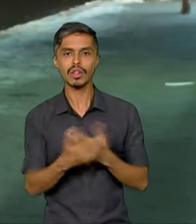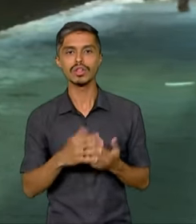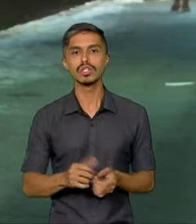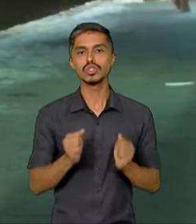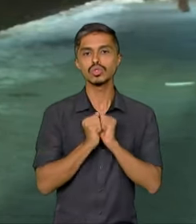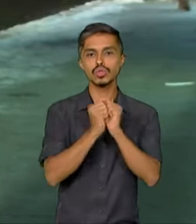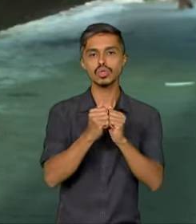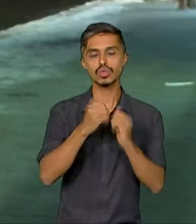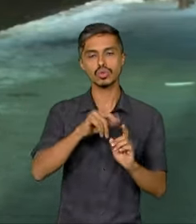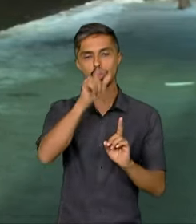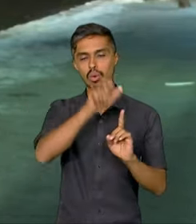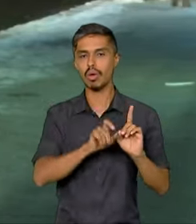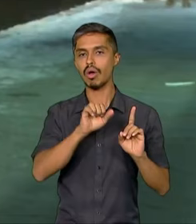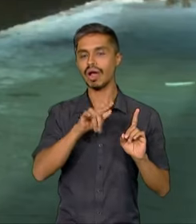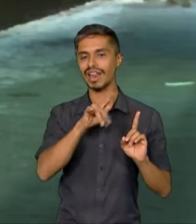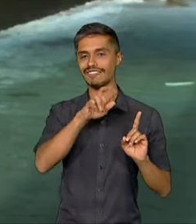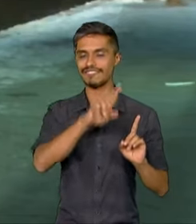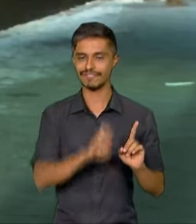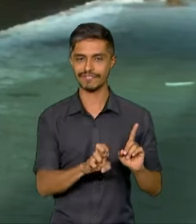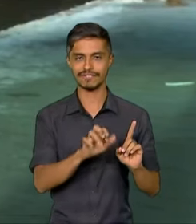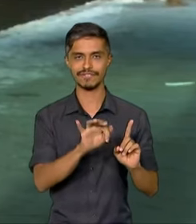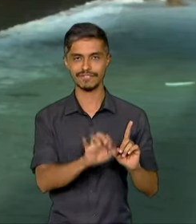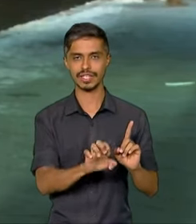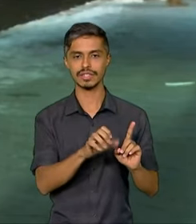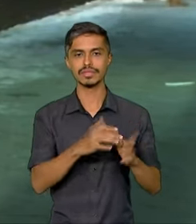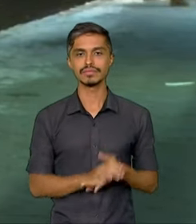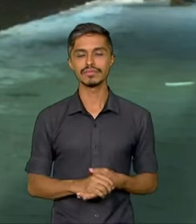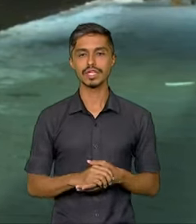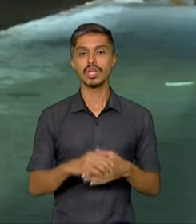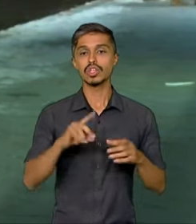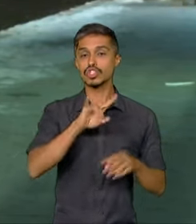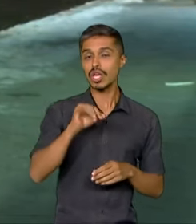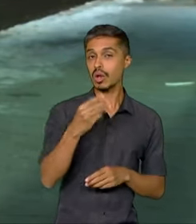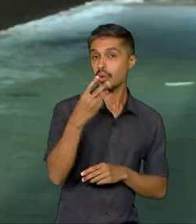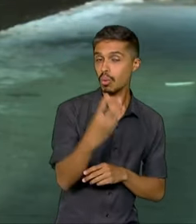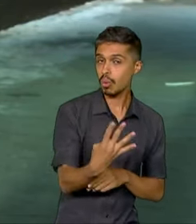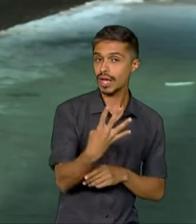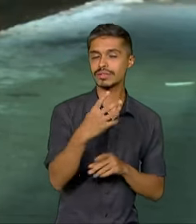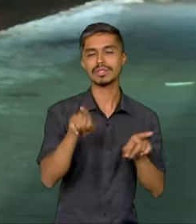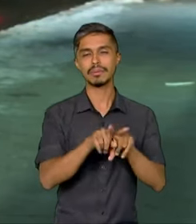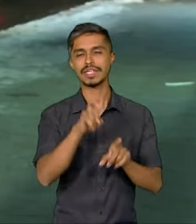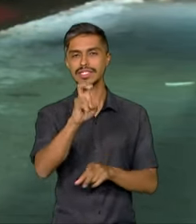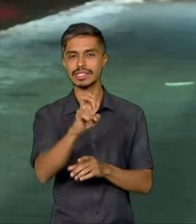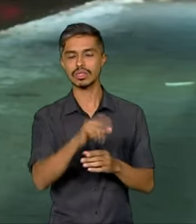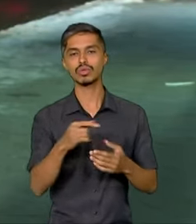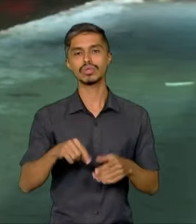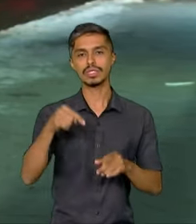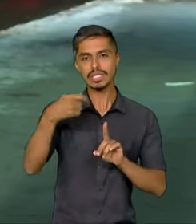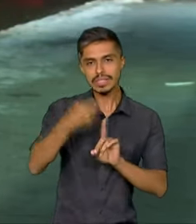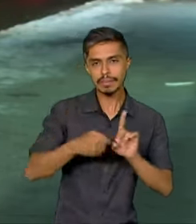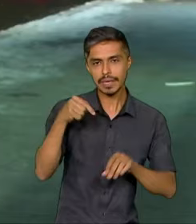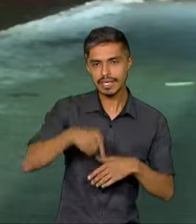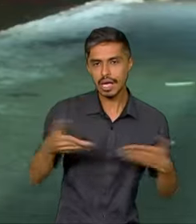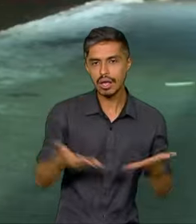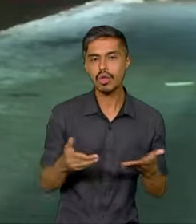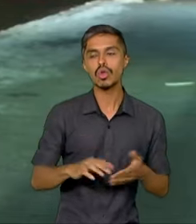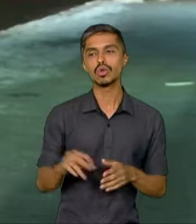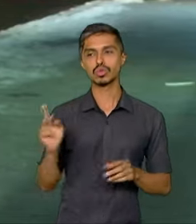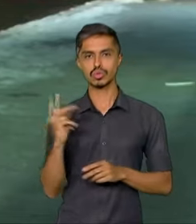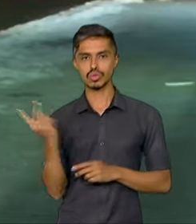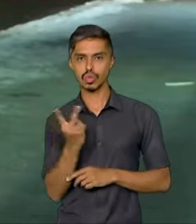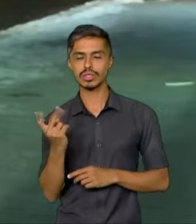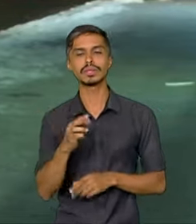Scholz, na noite deste domingo. Nos dias 4 e 5, segunda e terça, os líderes vão presidir a segunda